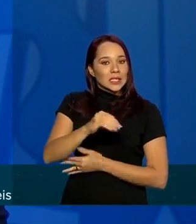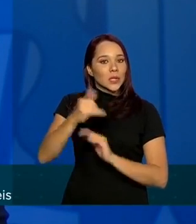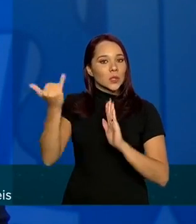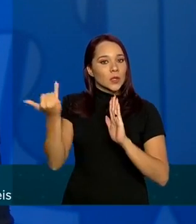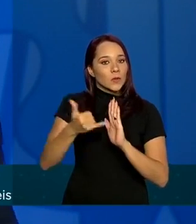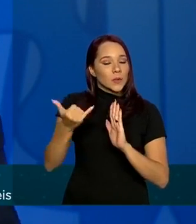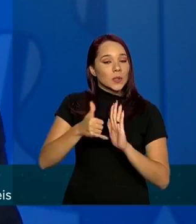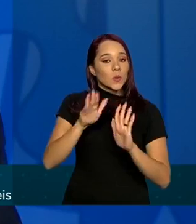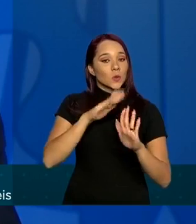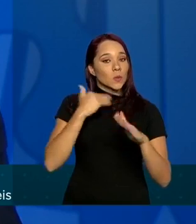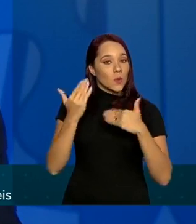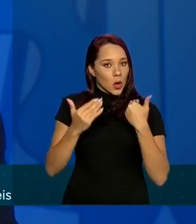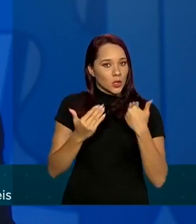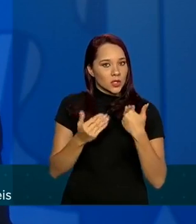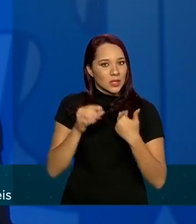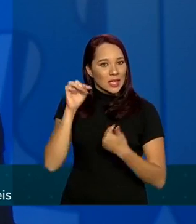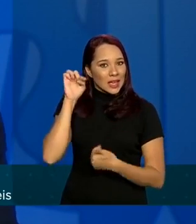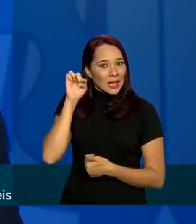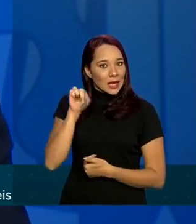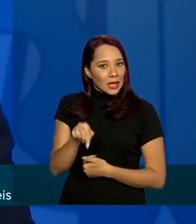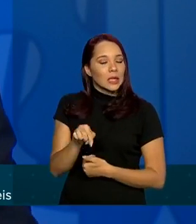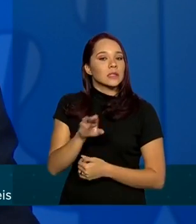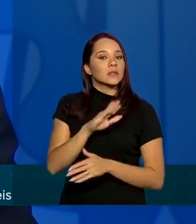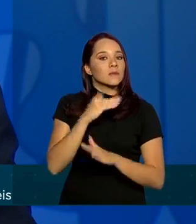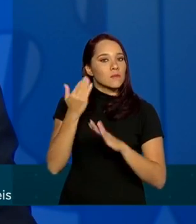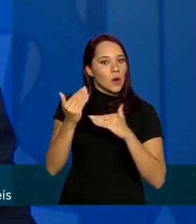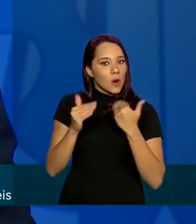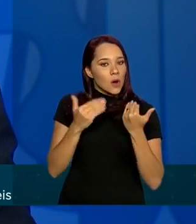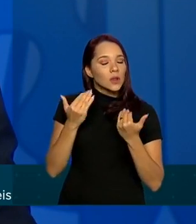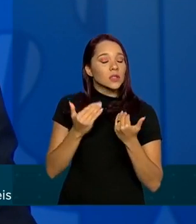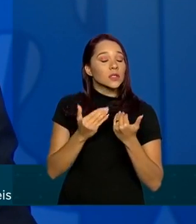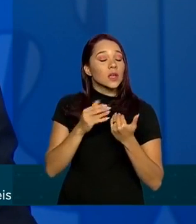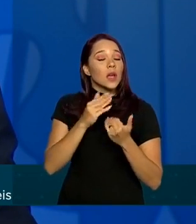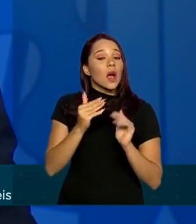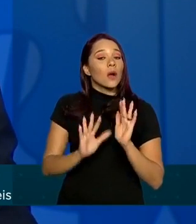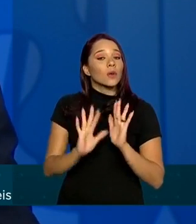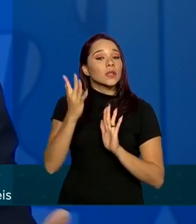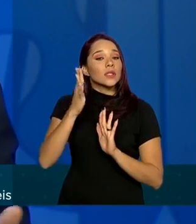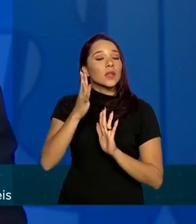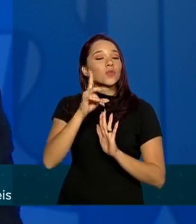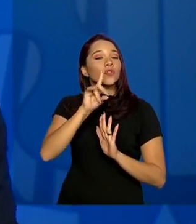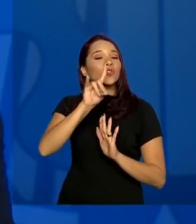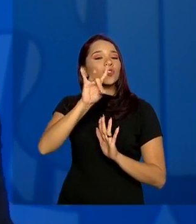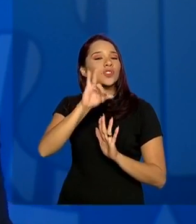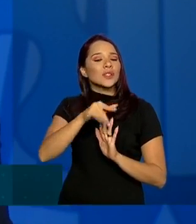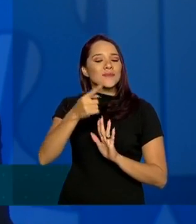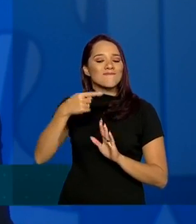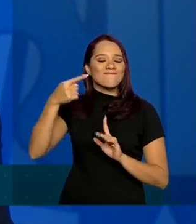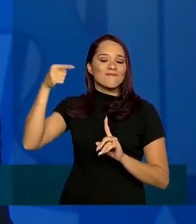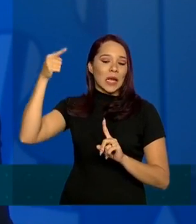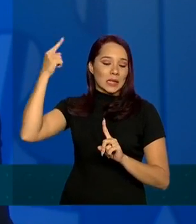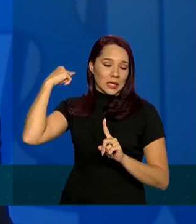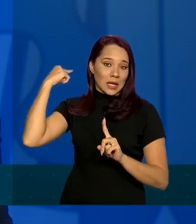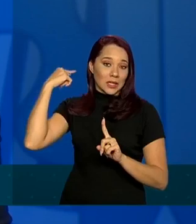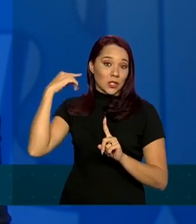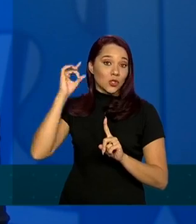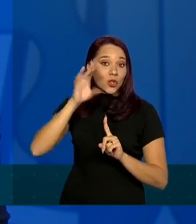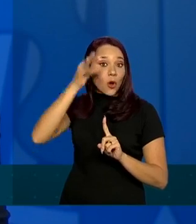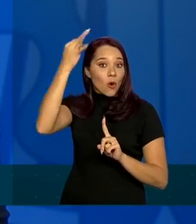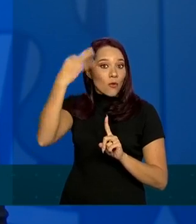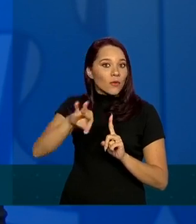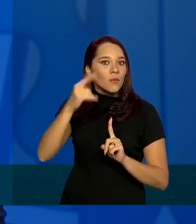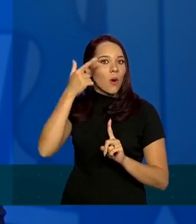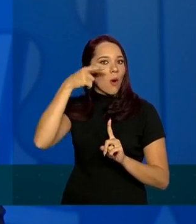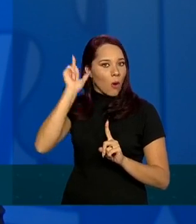esses óbitos foram ocorrer ocorreram nos últimos dias então eu não